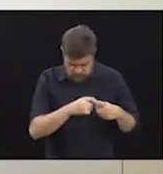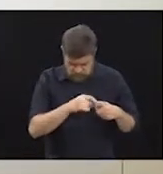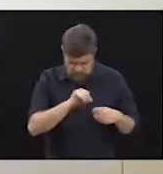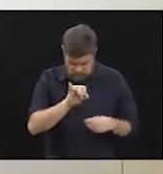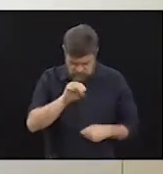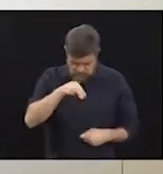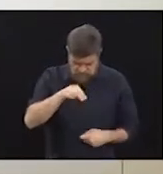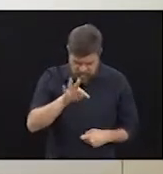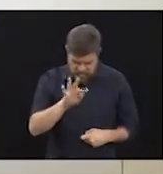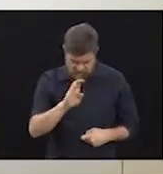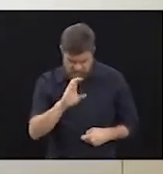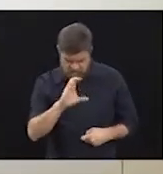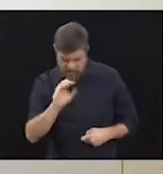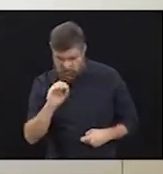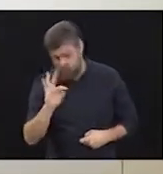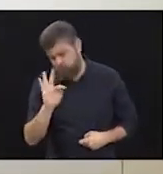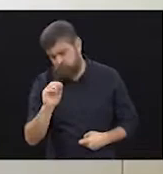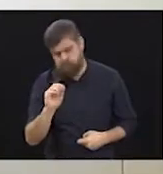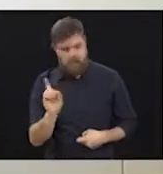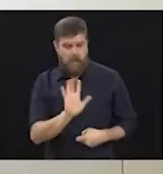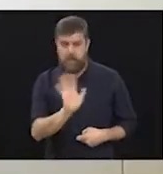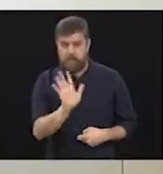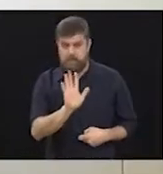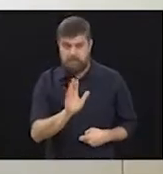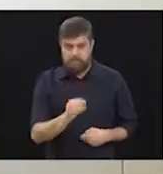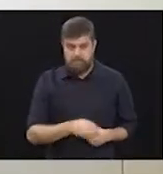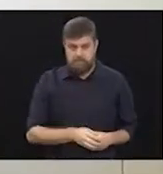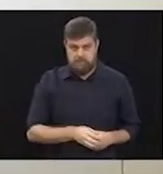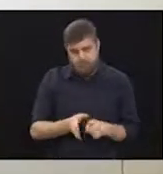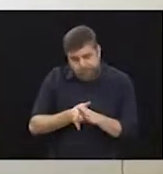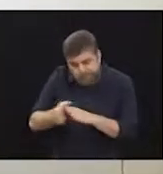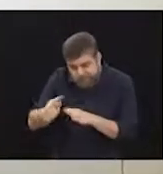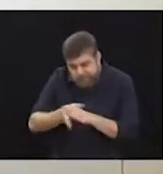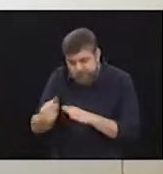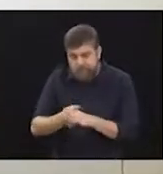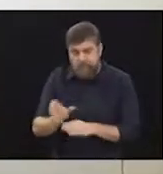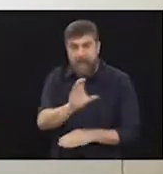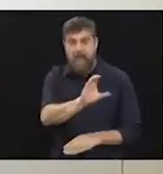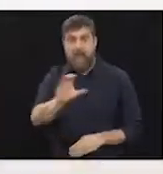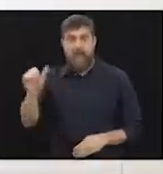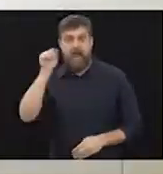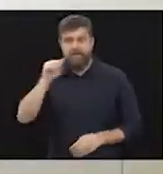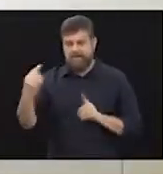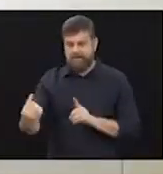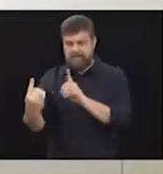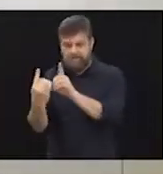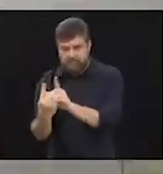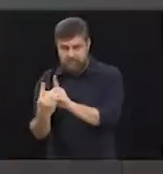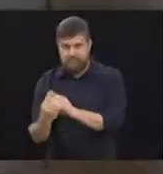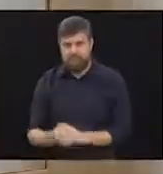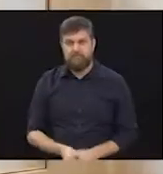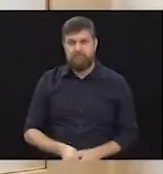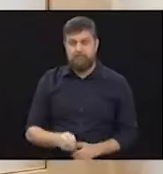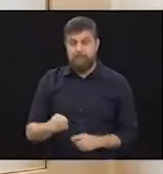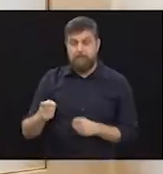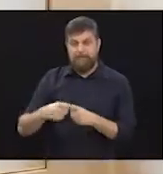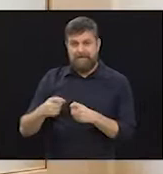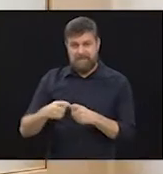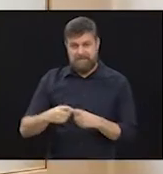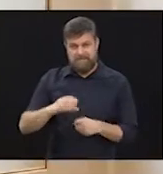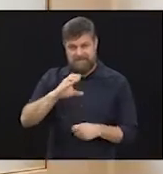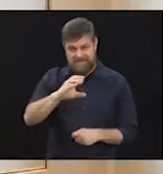Aí o infecto falou, não é comigo, vou encaminhar para minha cunhada e aqui estou. é a doutora Simira. E as